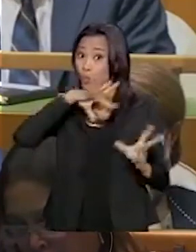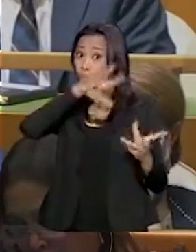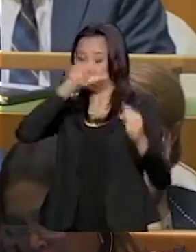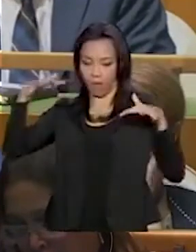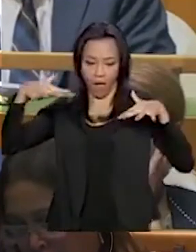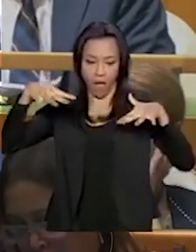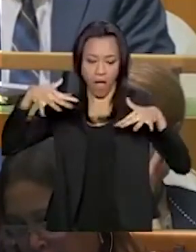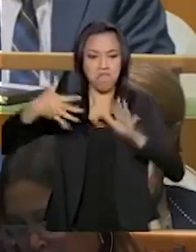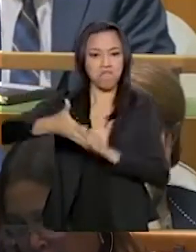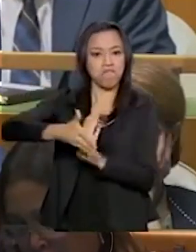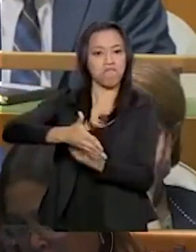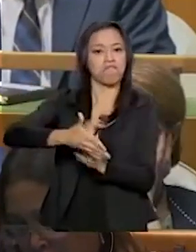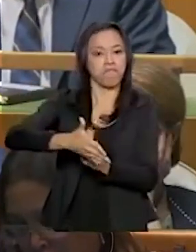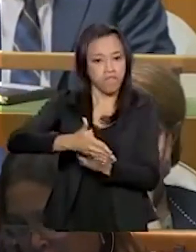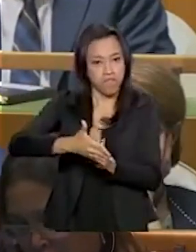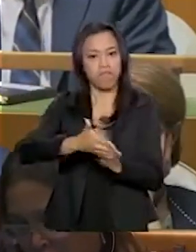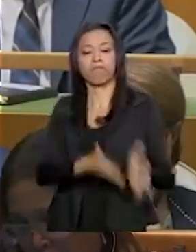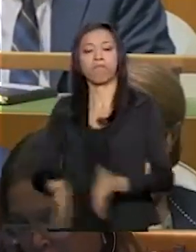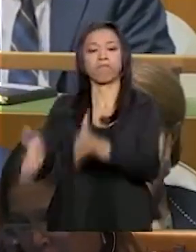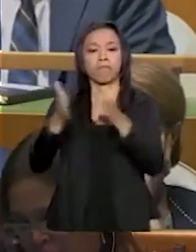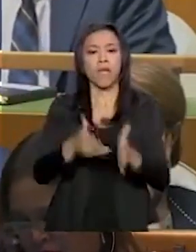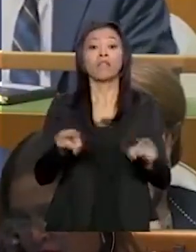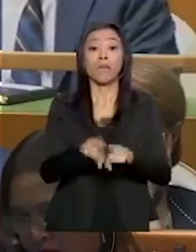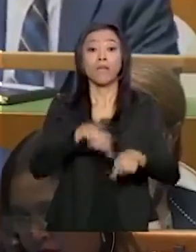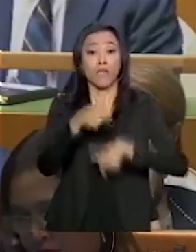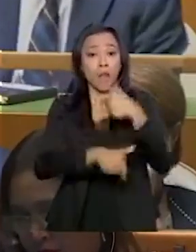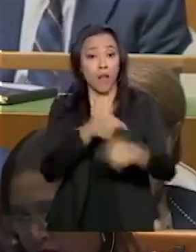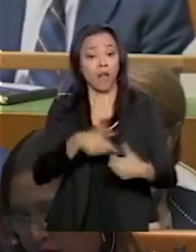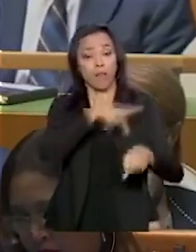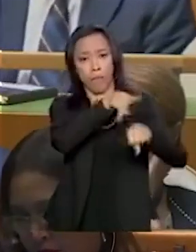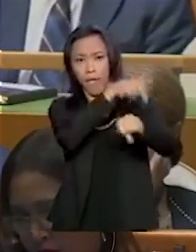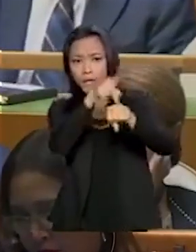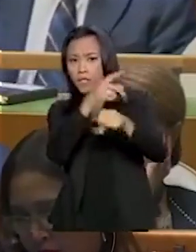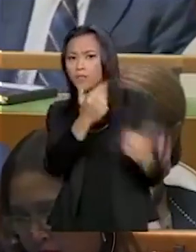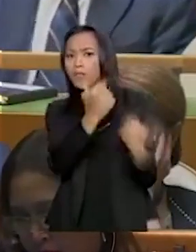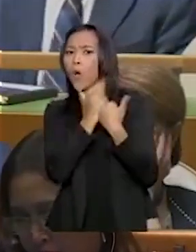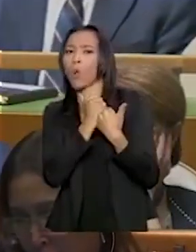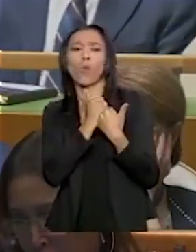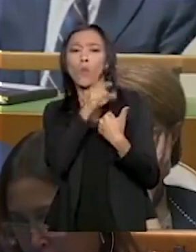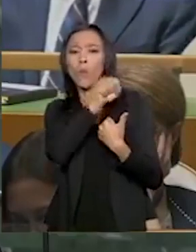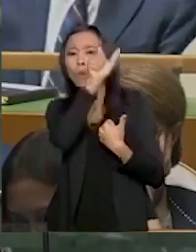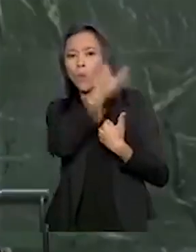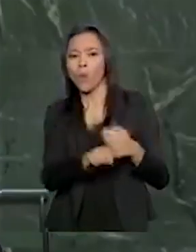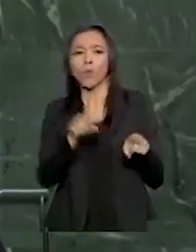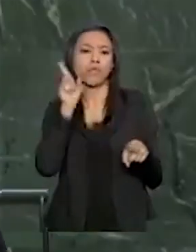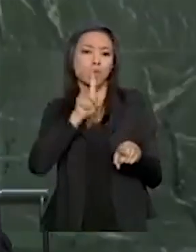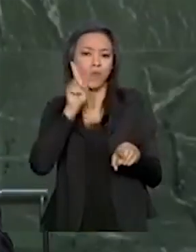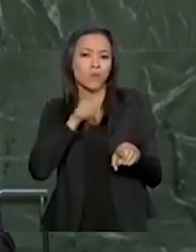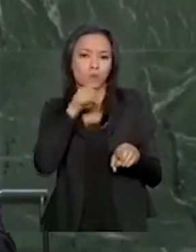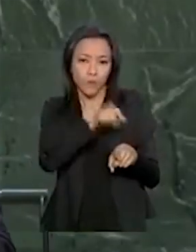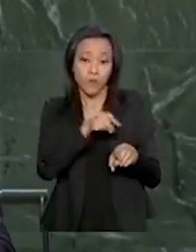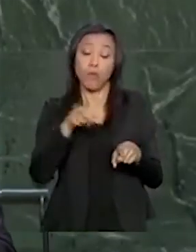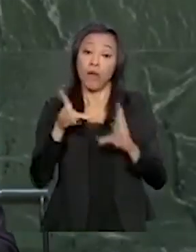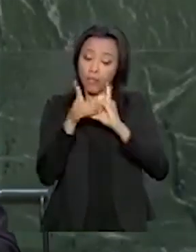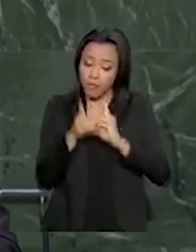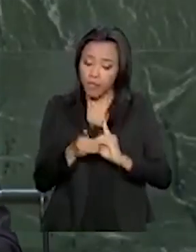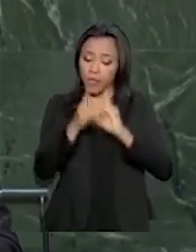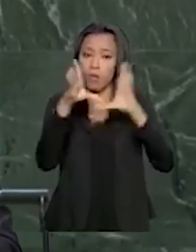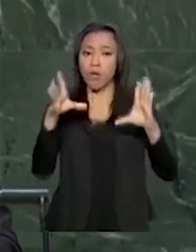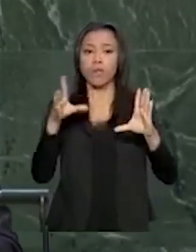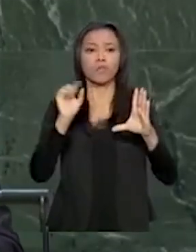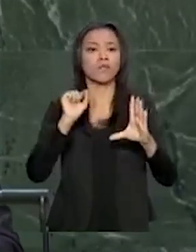Trabalhamos com outros países, entre eles os Estados Unidos, para que a democracia seja